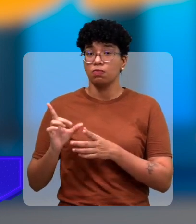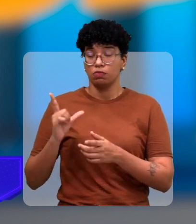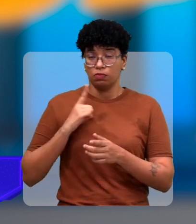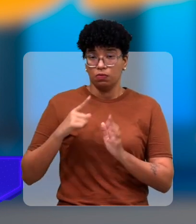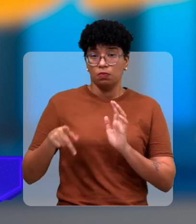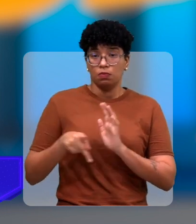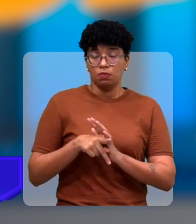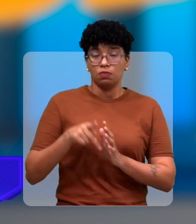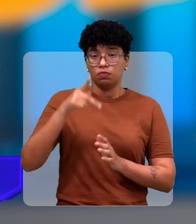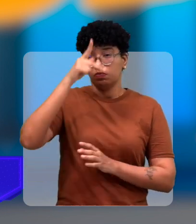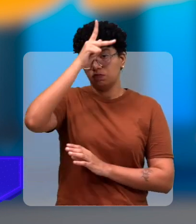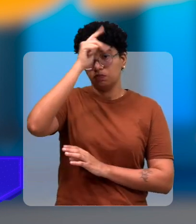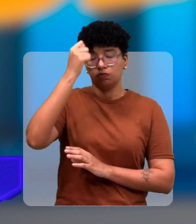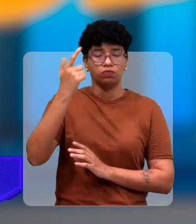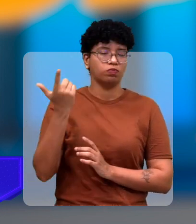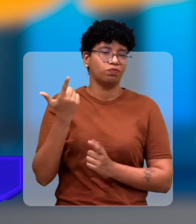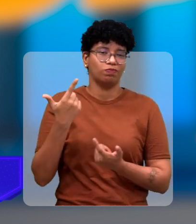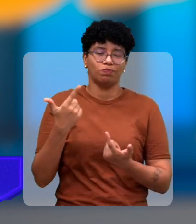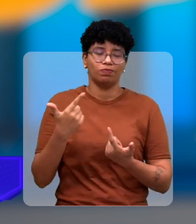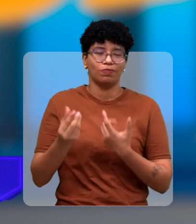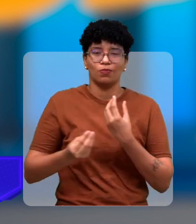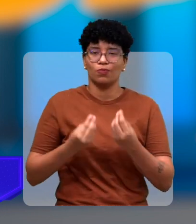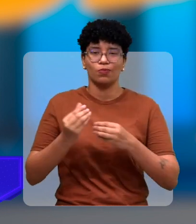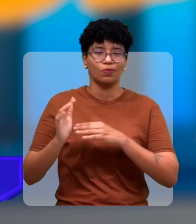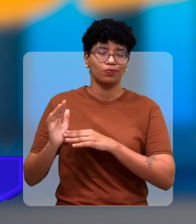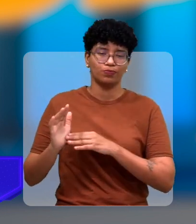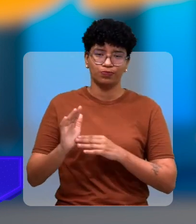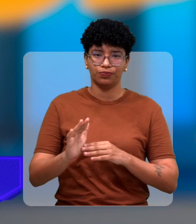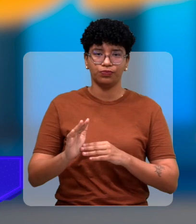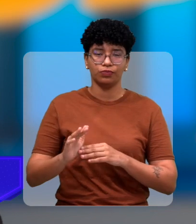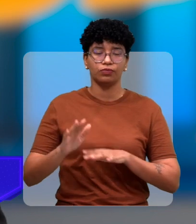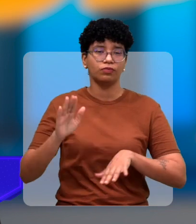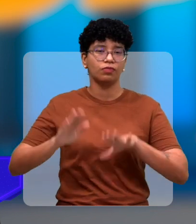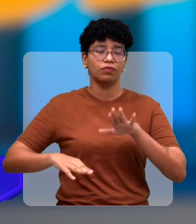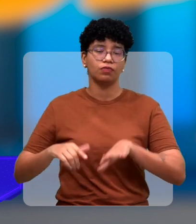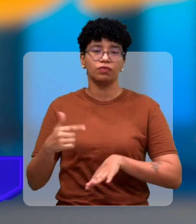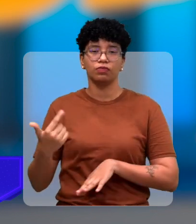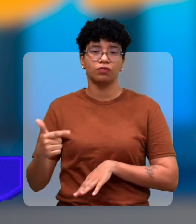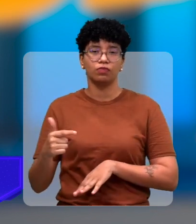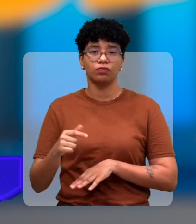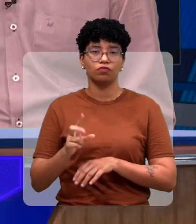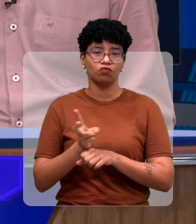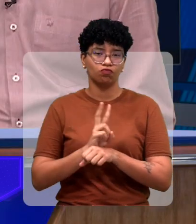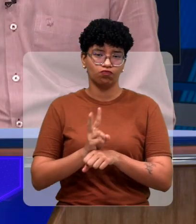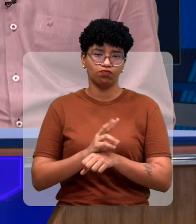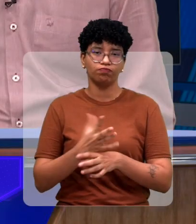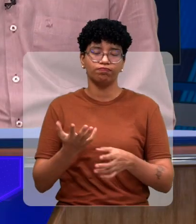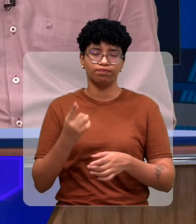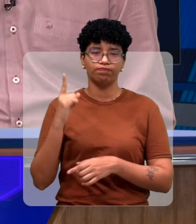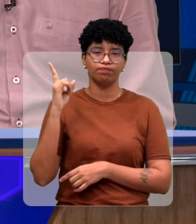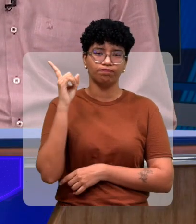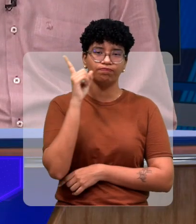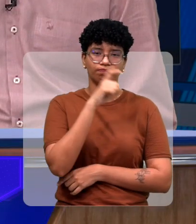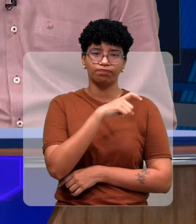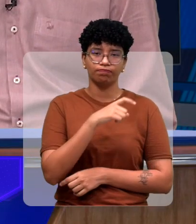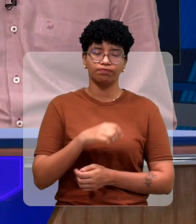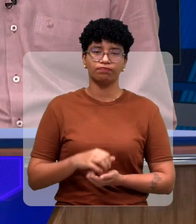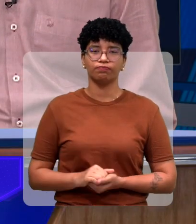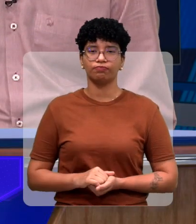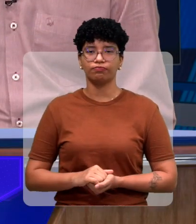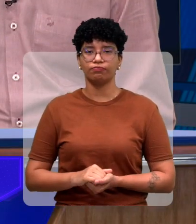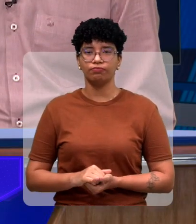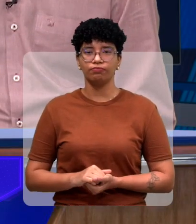não cobrem todas as noites. Fica uma noite que tem que... Fica um dia que fica sem vigia, entendeu? Fica aí, complicado.